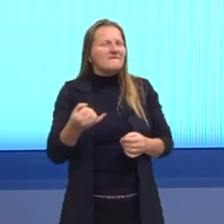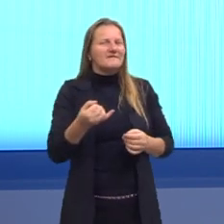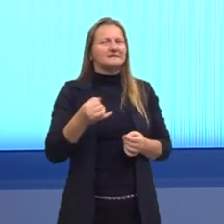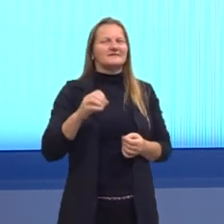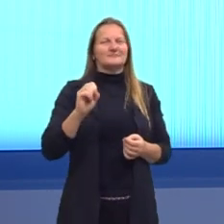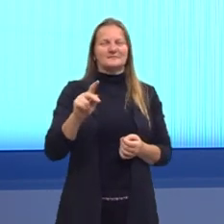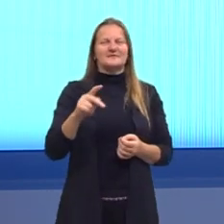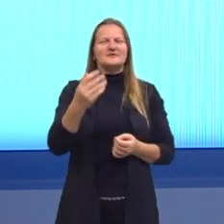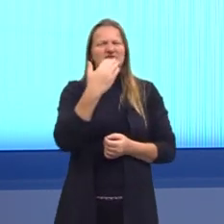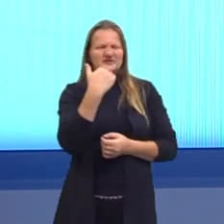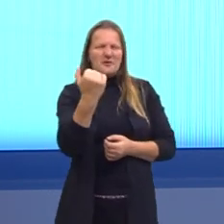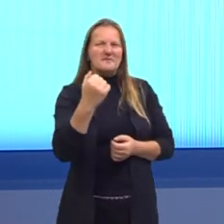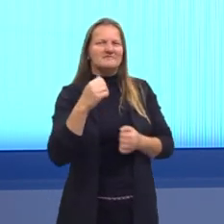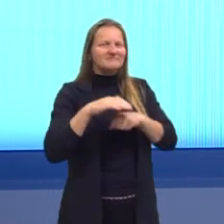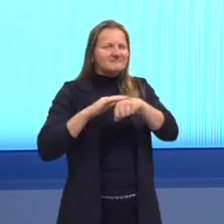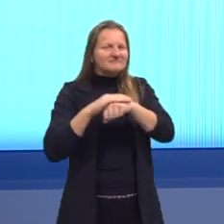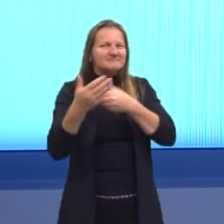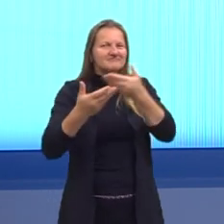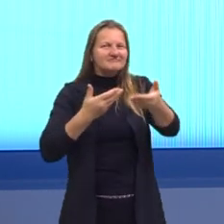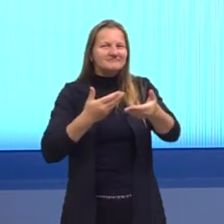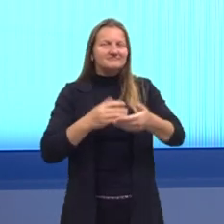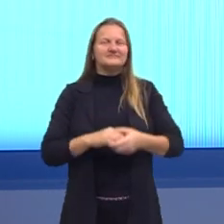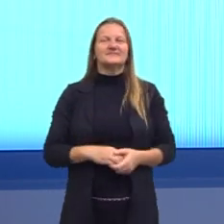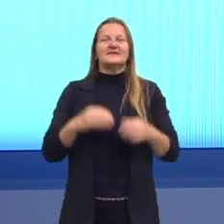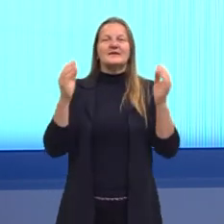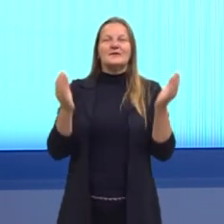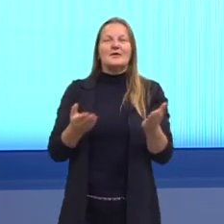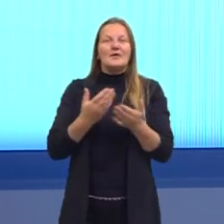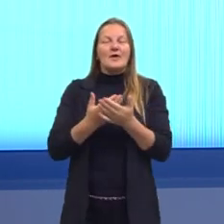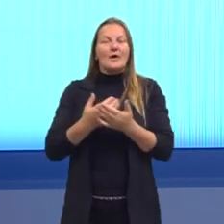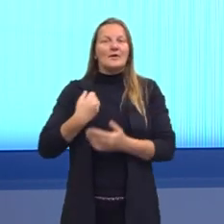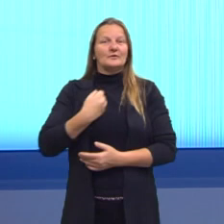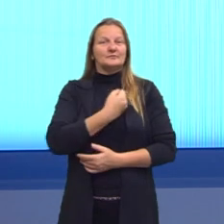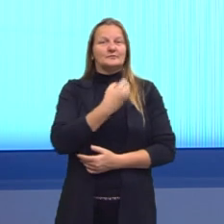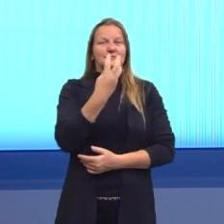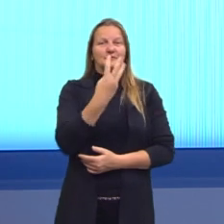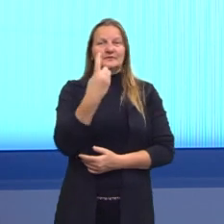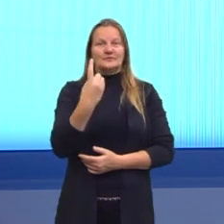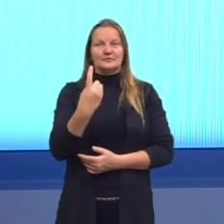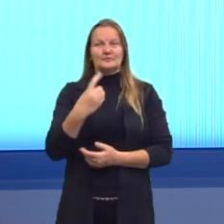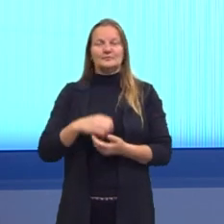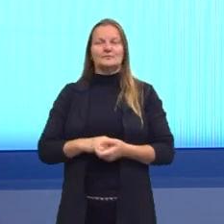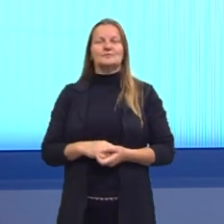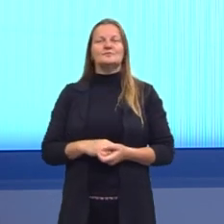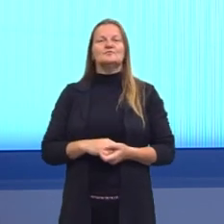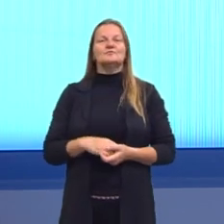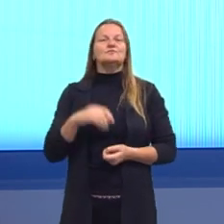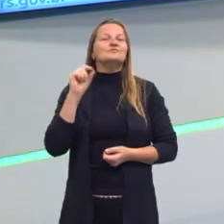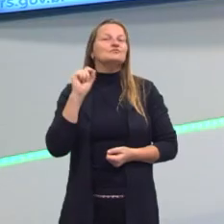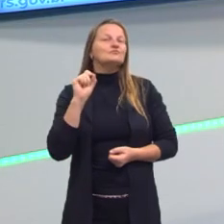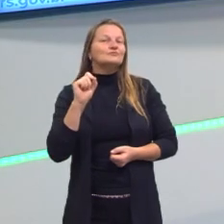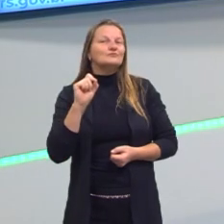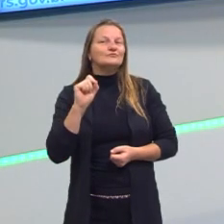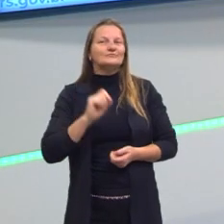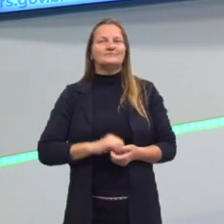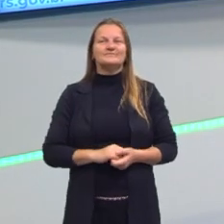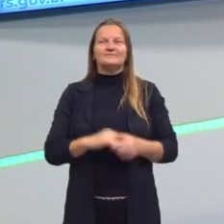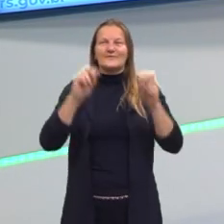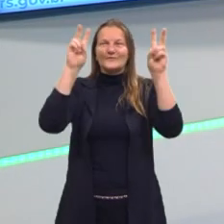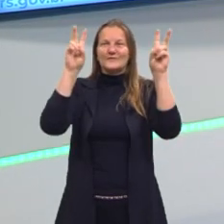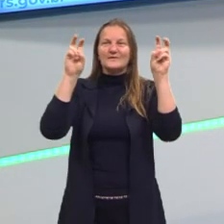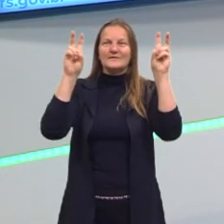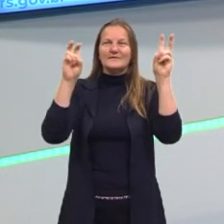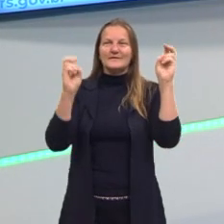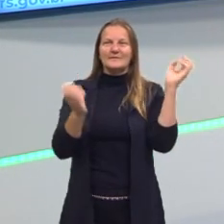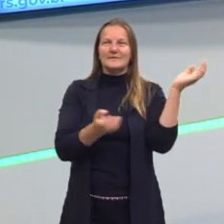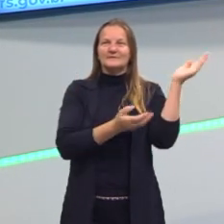chamam lá para a gente conversar. A nossa aula de número 31, como eu dei ali a deixa na nossa aula anterior, ela vai falar um